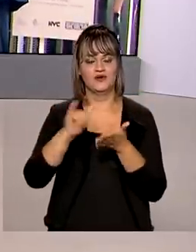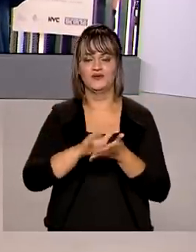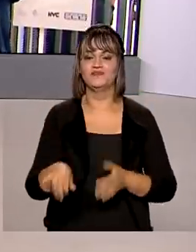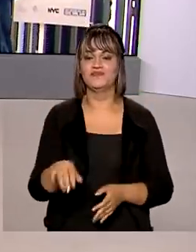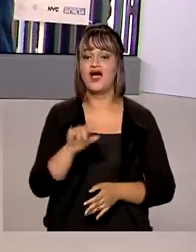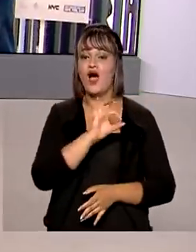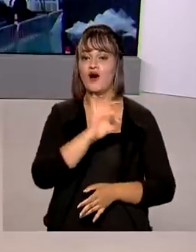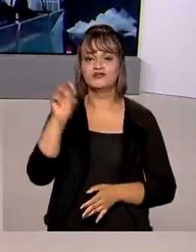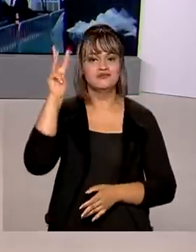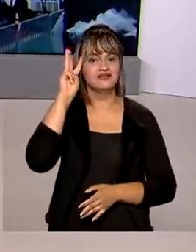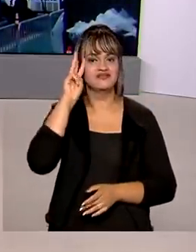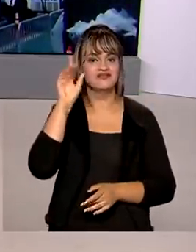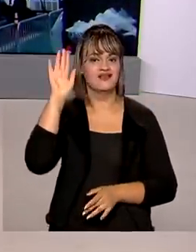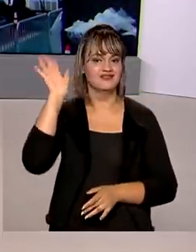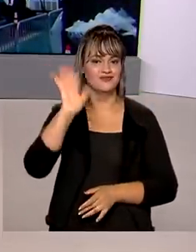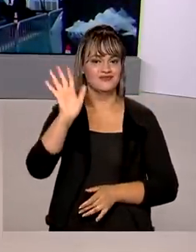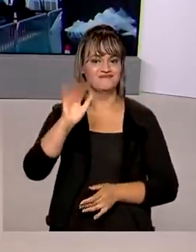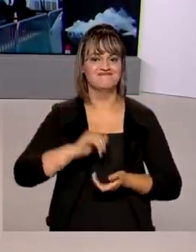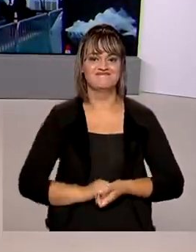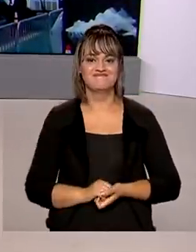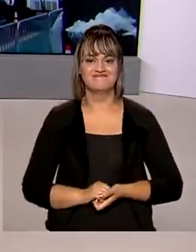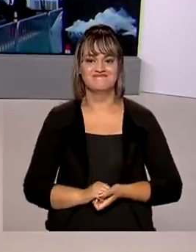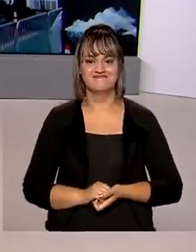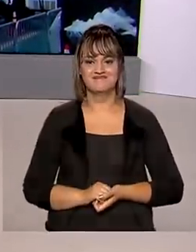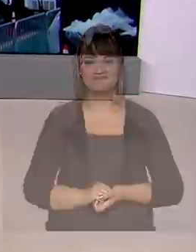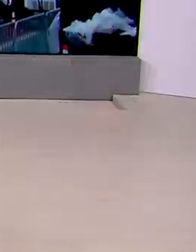ótima terça-feira para você e até mais. Tchau, tchau.